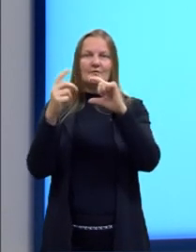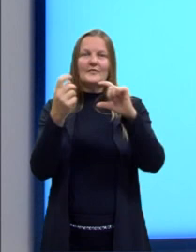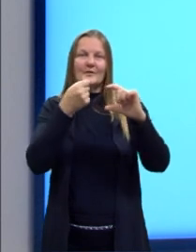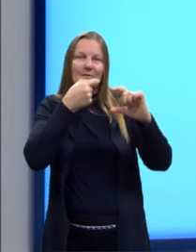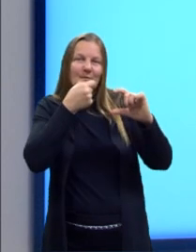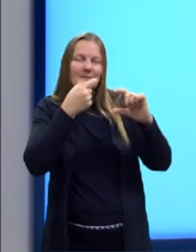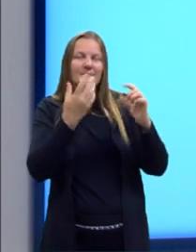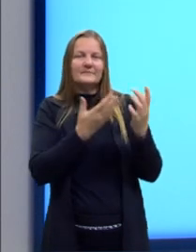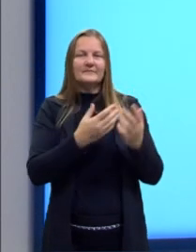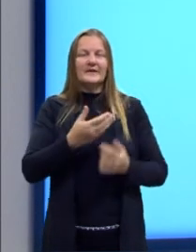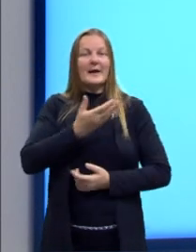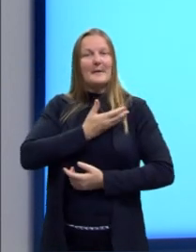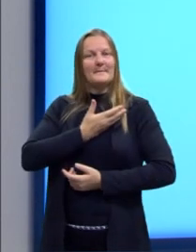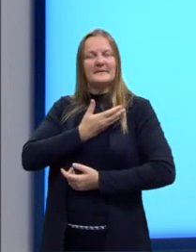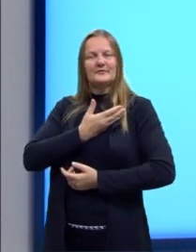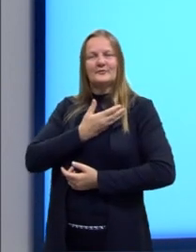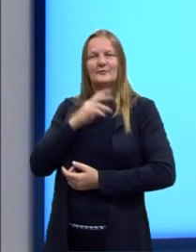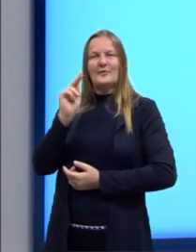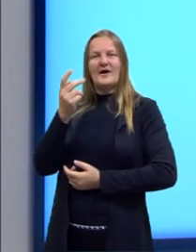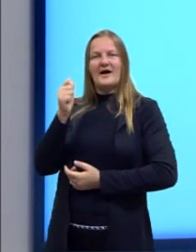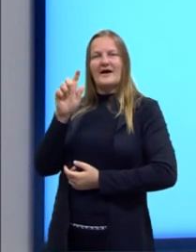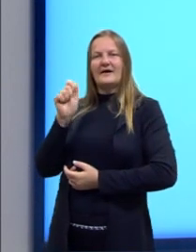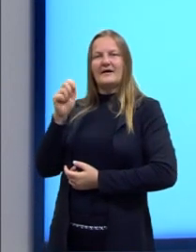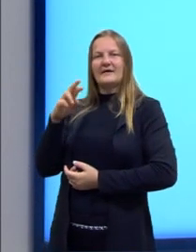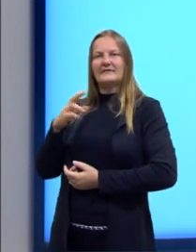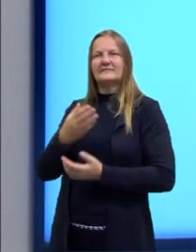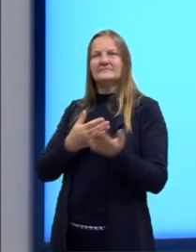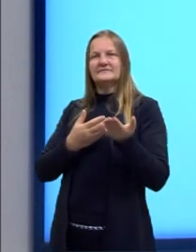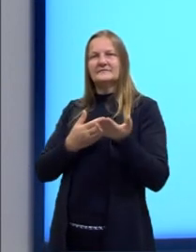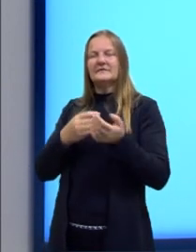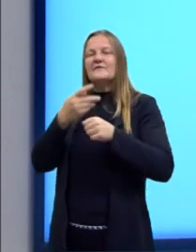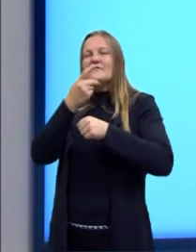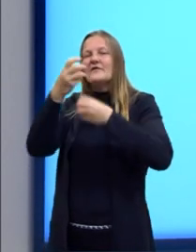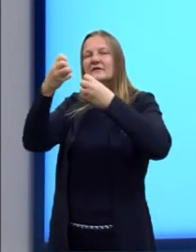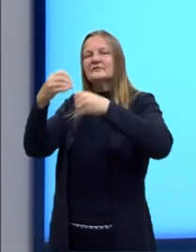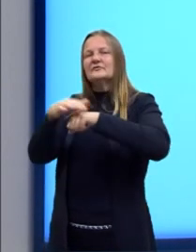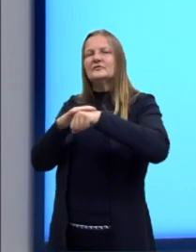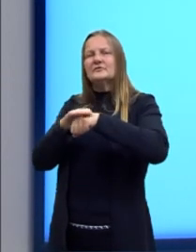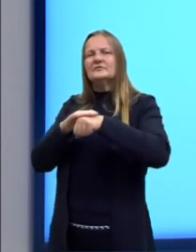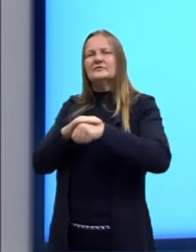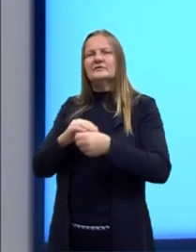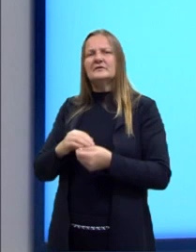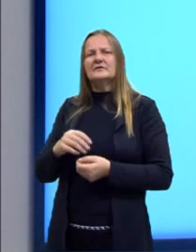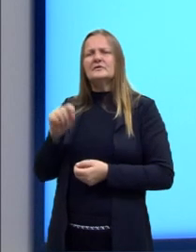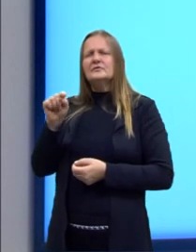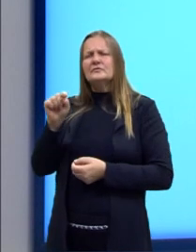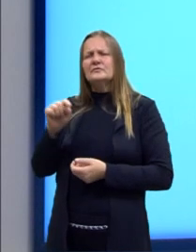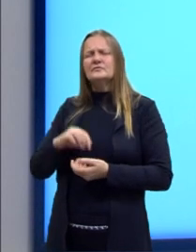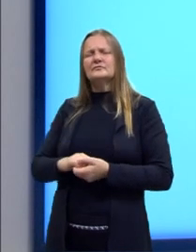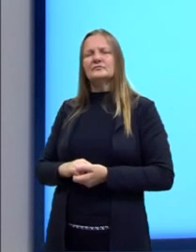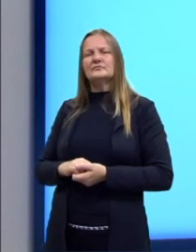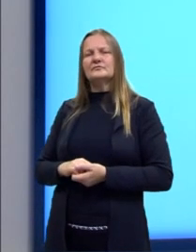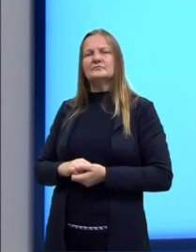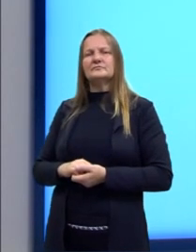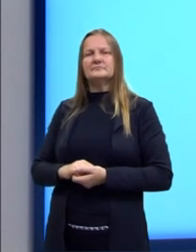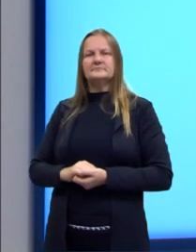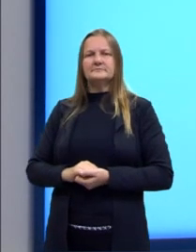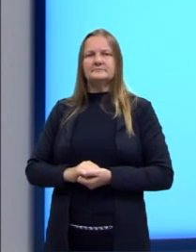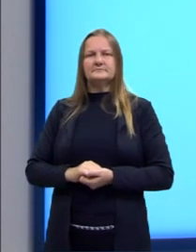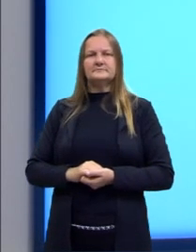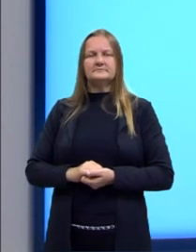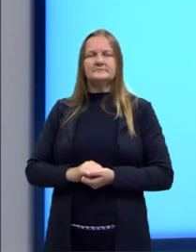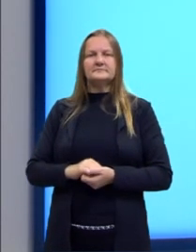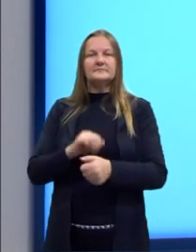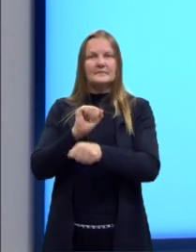o amiguinho do agar ali, me lembro o nome dele agora, ele diz assim. Agar, if you don't change your lifestyle,